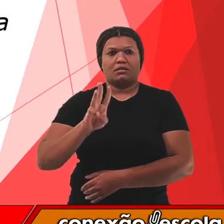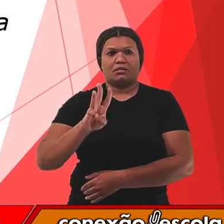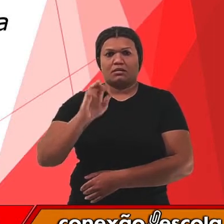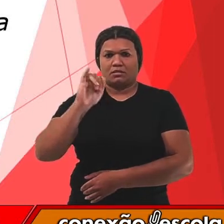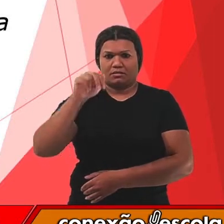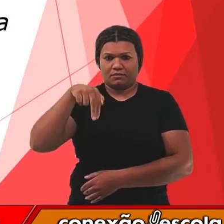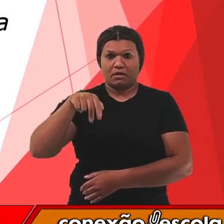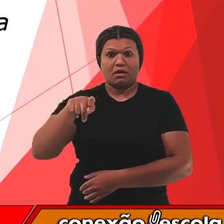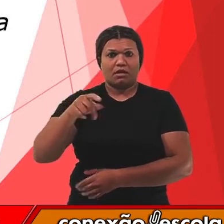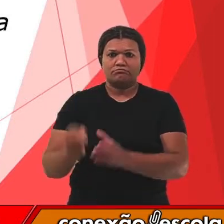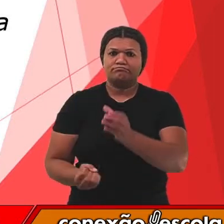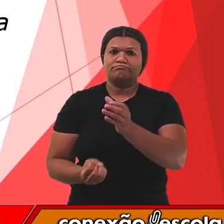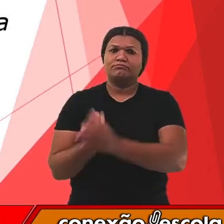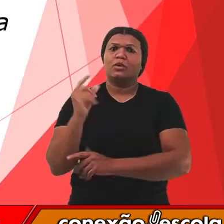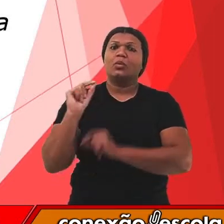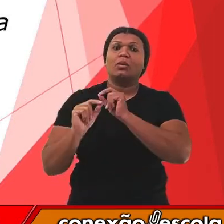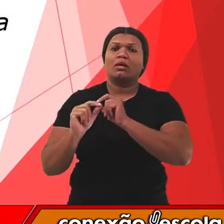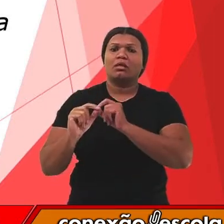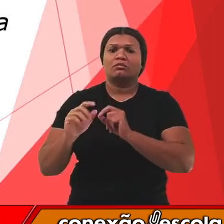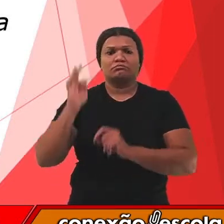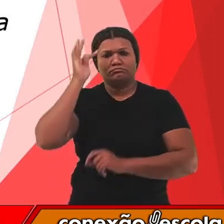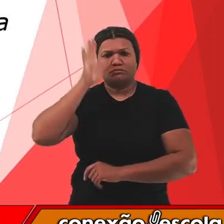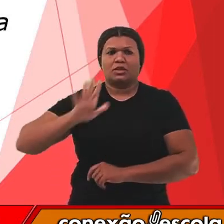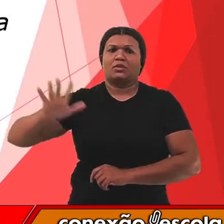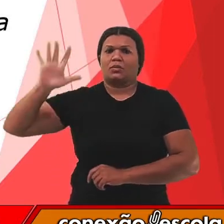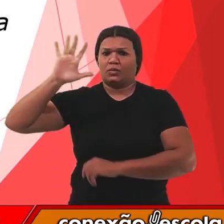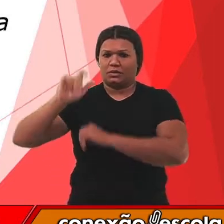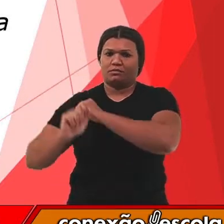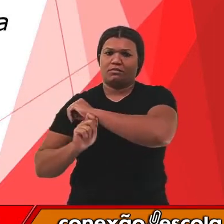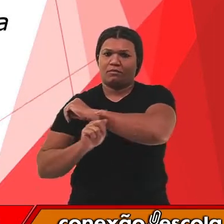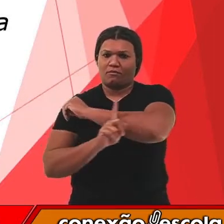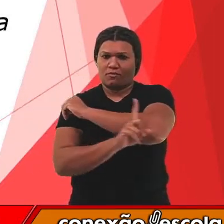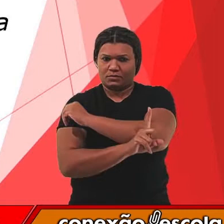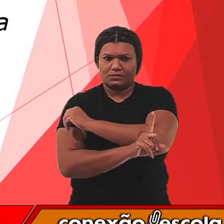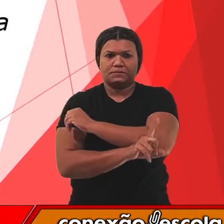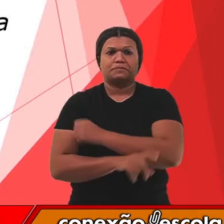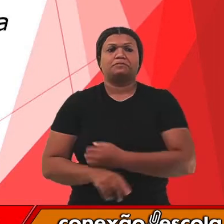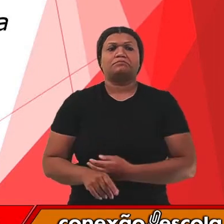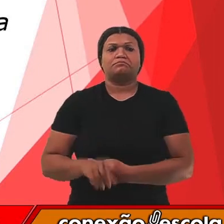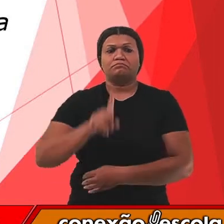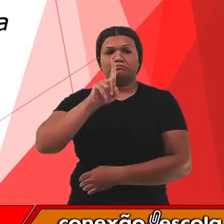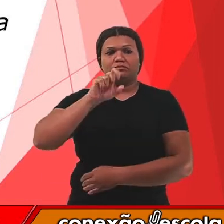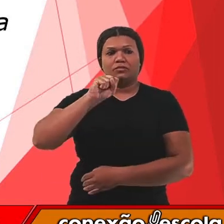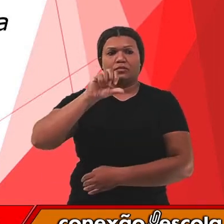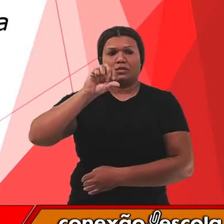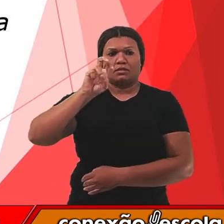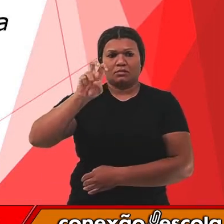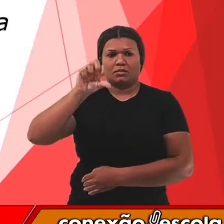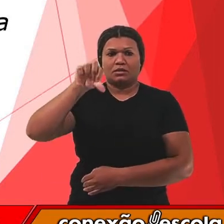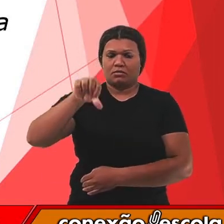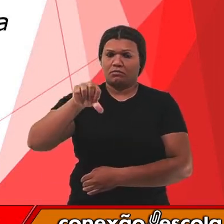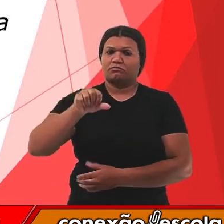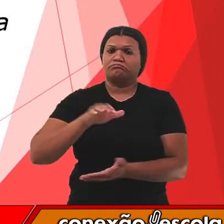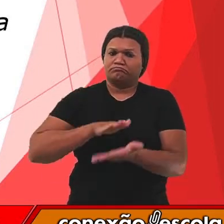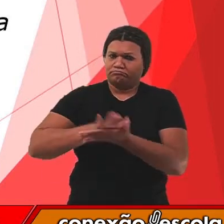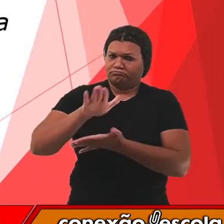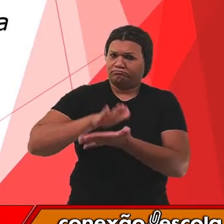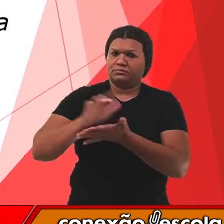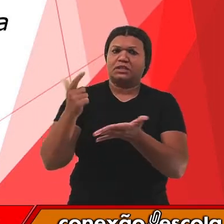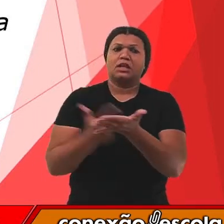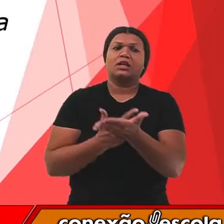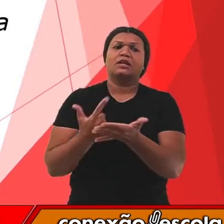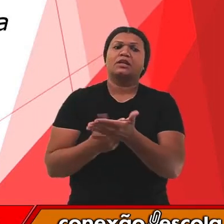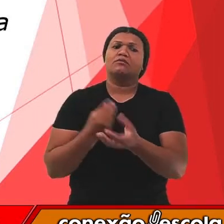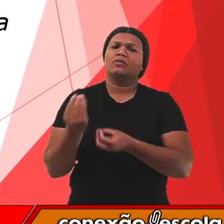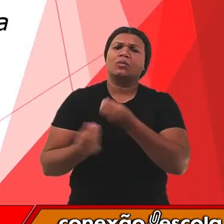Em 1859, ele publicou os seus estudos no livro A Origem das Espécies Através